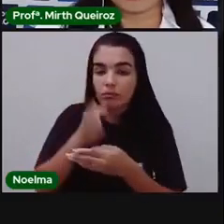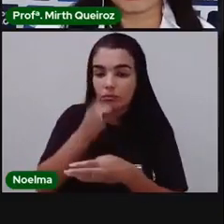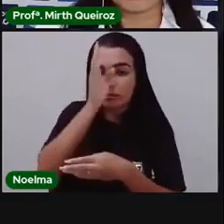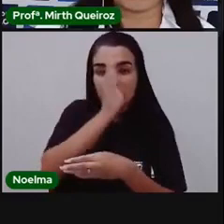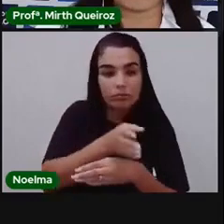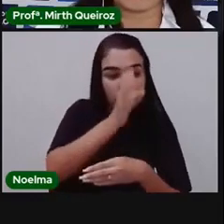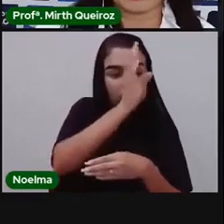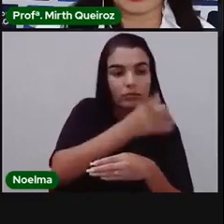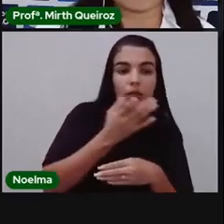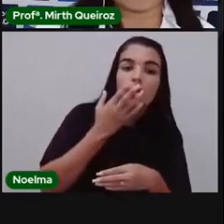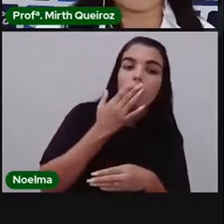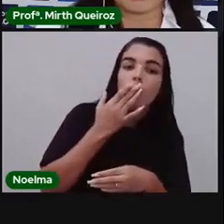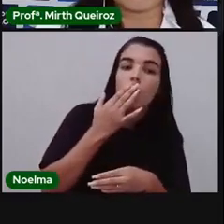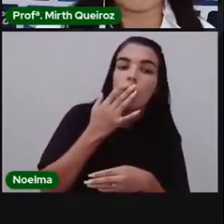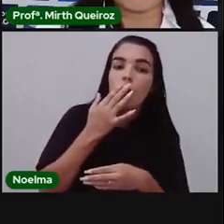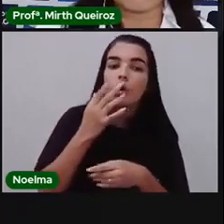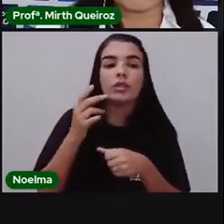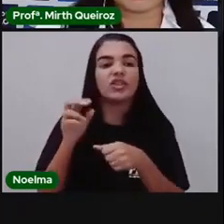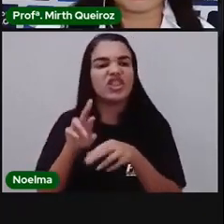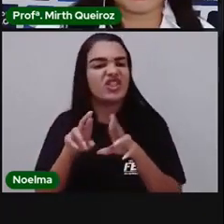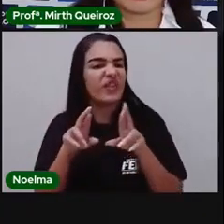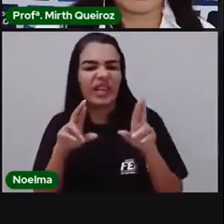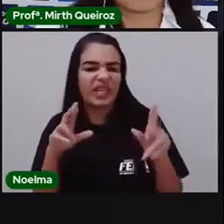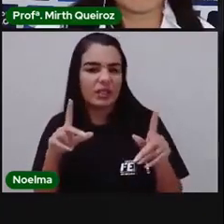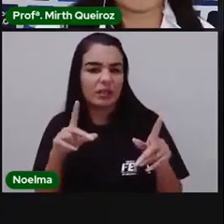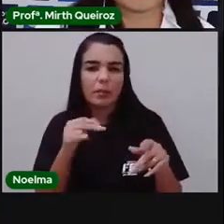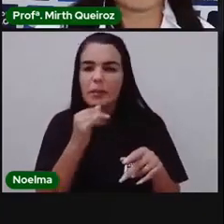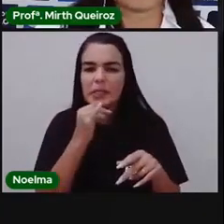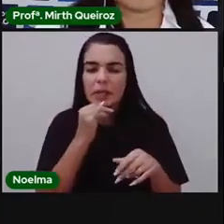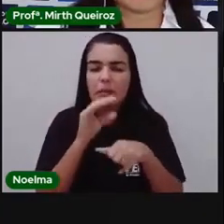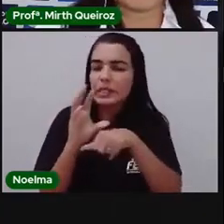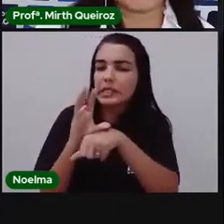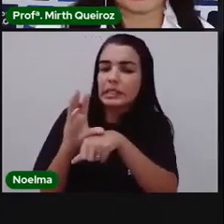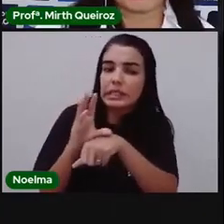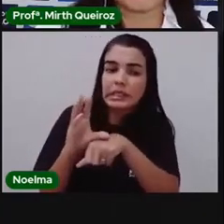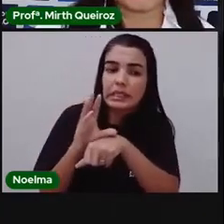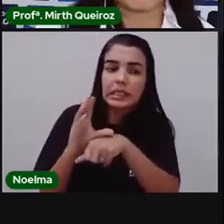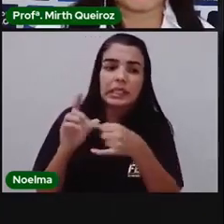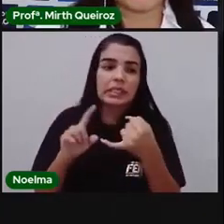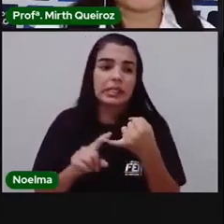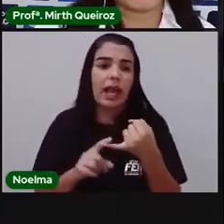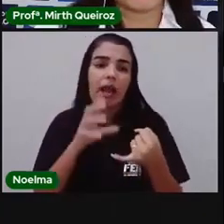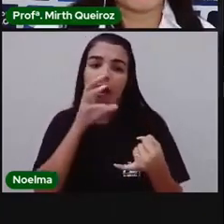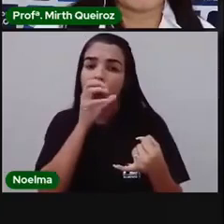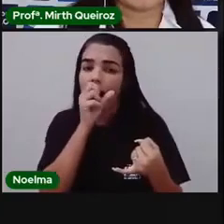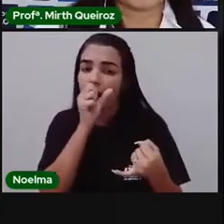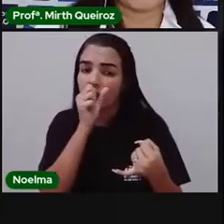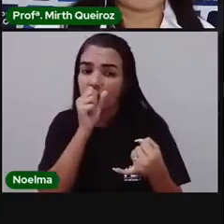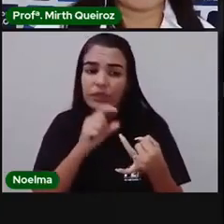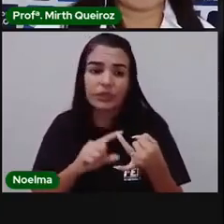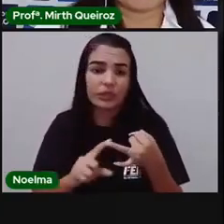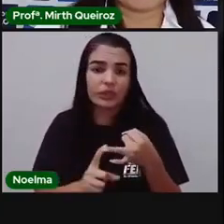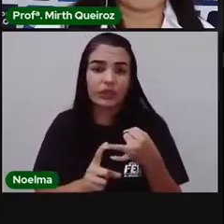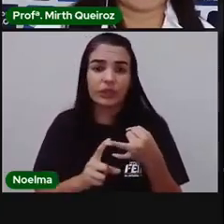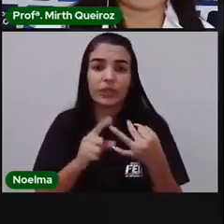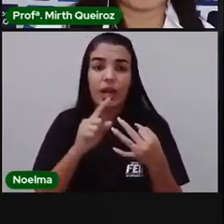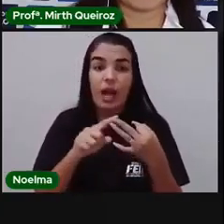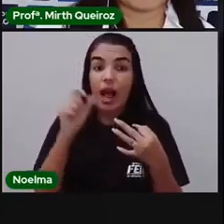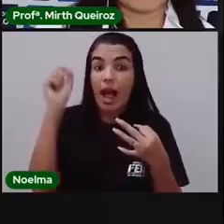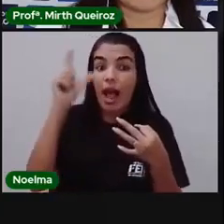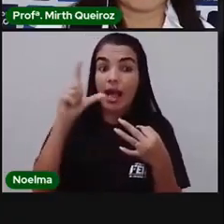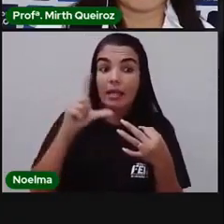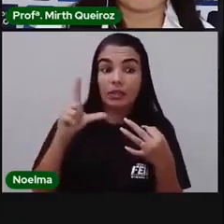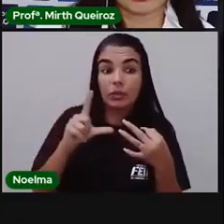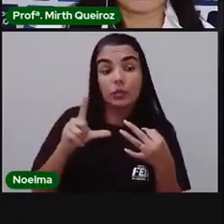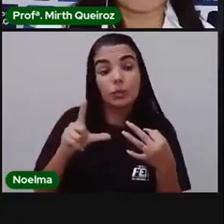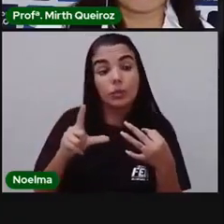diferentes. Por exemplo, vulnerável pintar de cinza, em perigo pintar de laranja, criticamente em perigo, aí